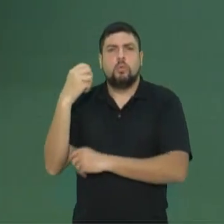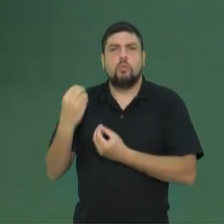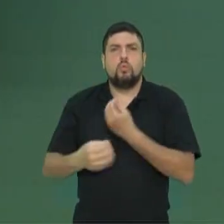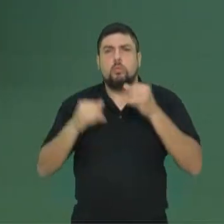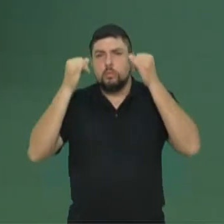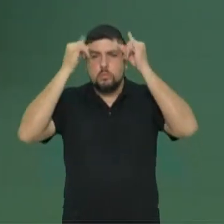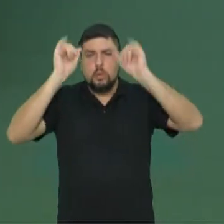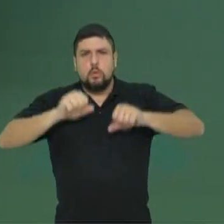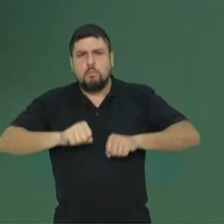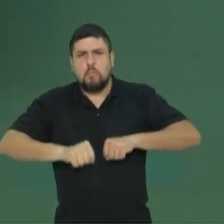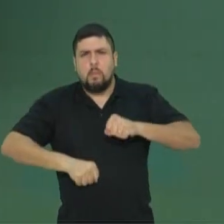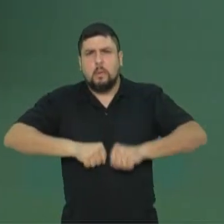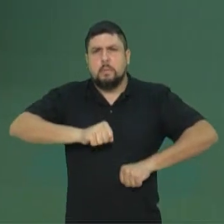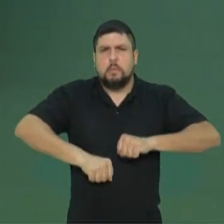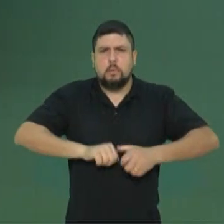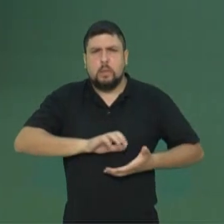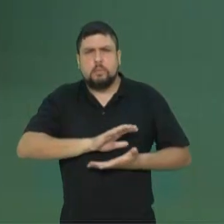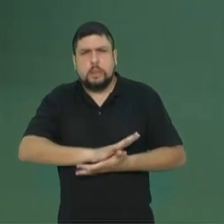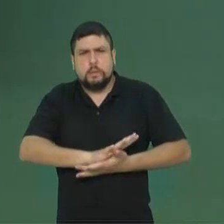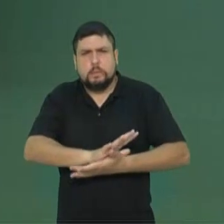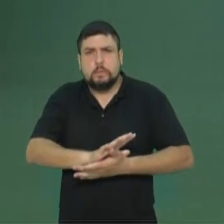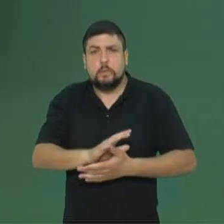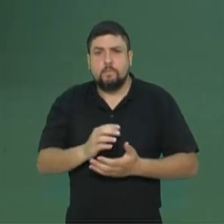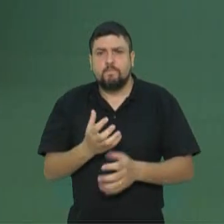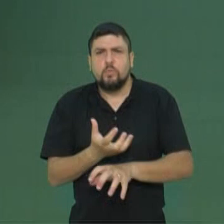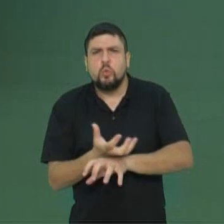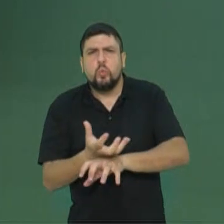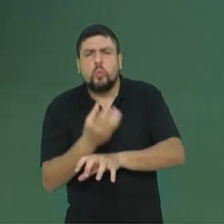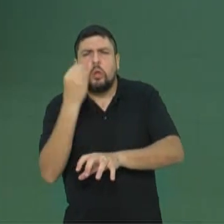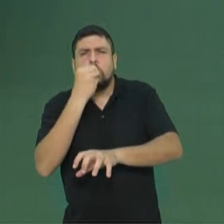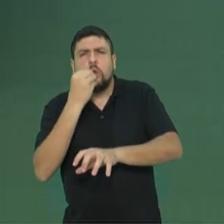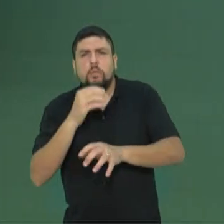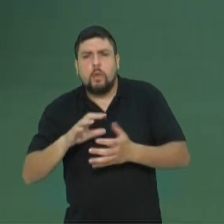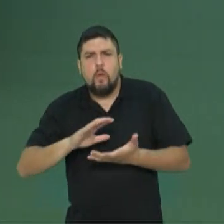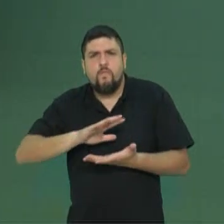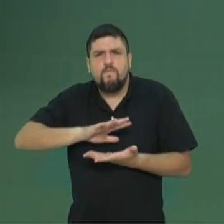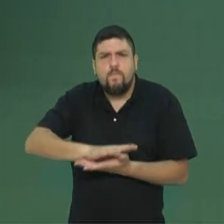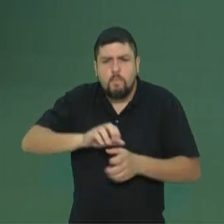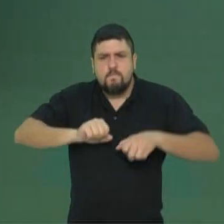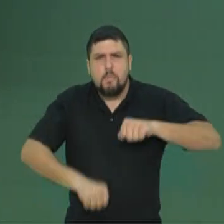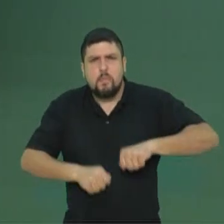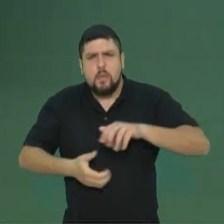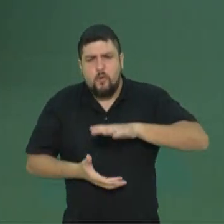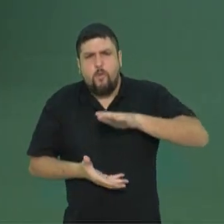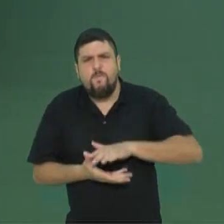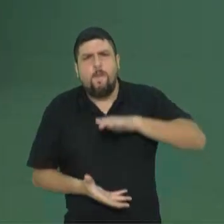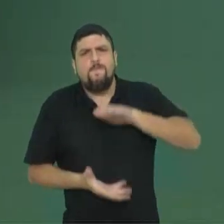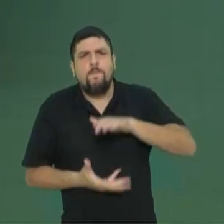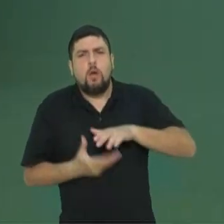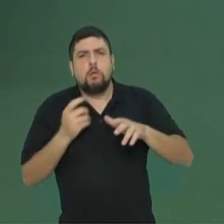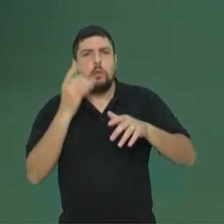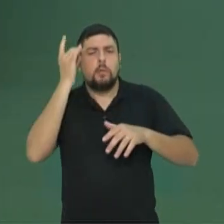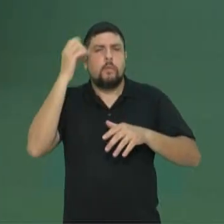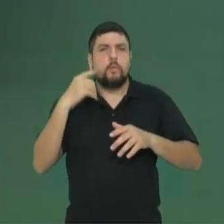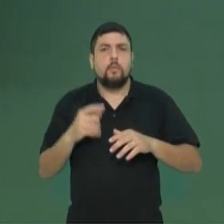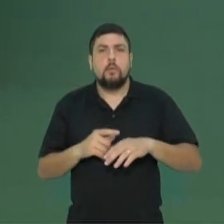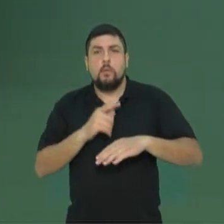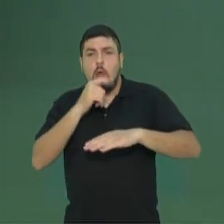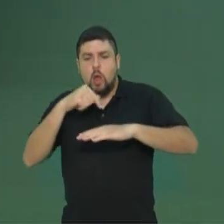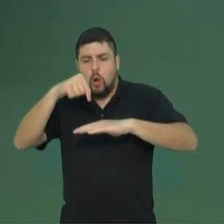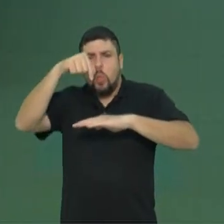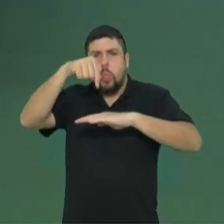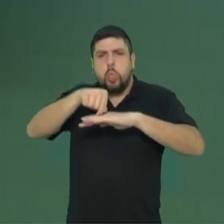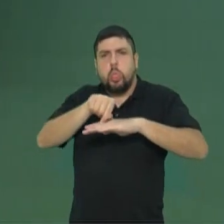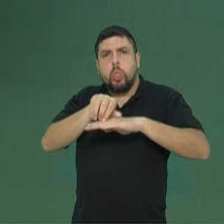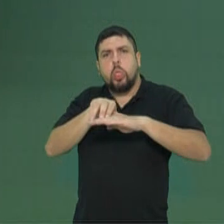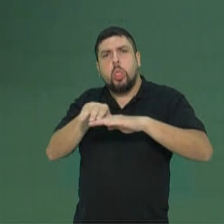gado, é muito intenso para aquele tipo de pastagem, compacta o solo, é solo que compacta facilmente, a água já não entra, a raiz